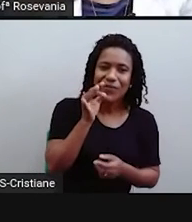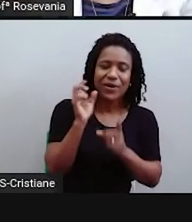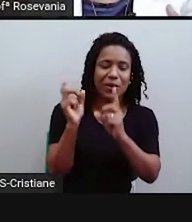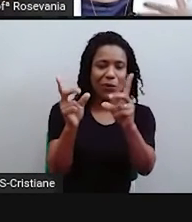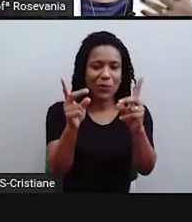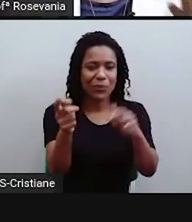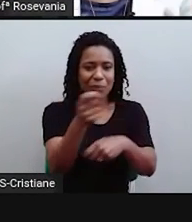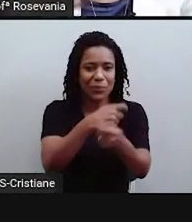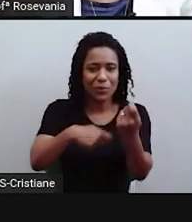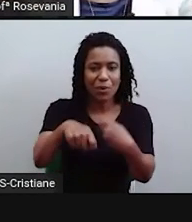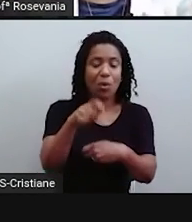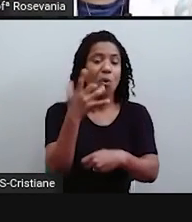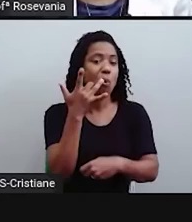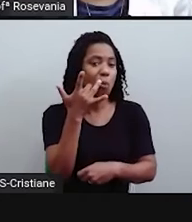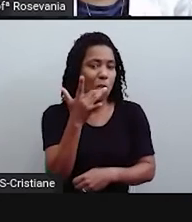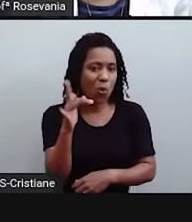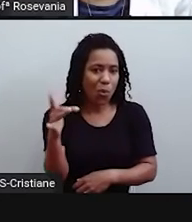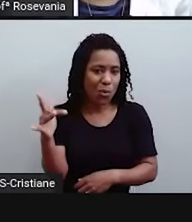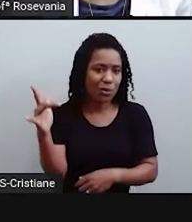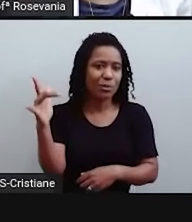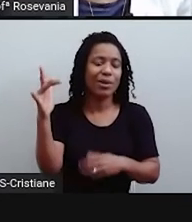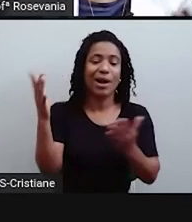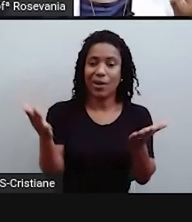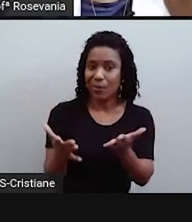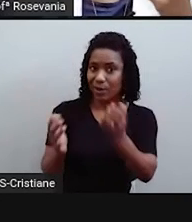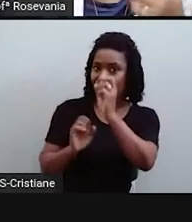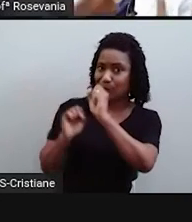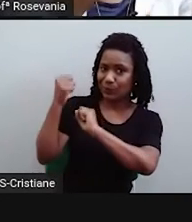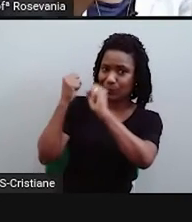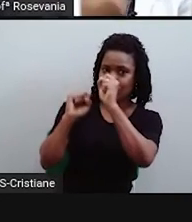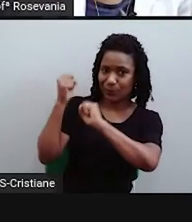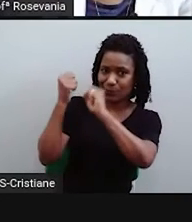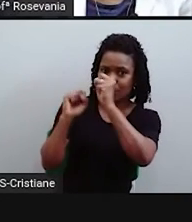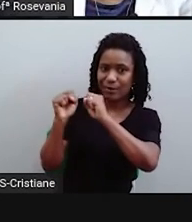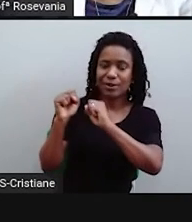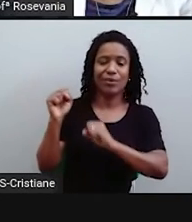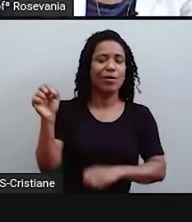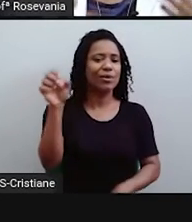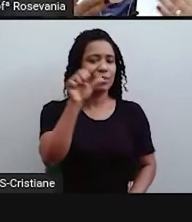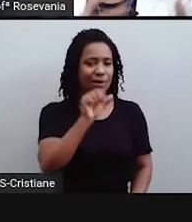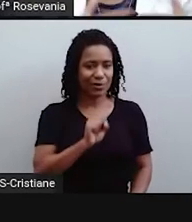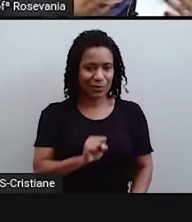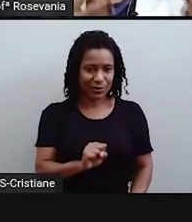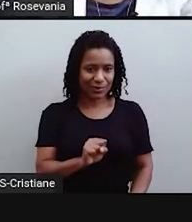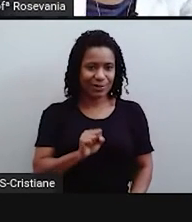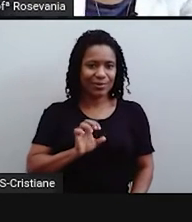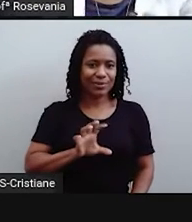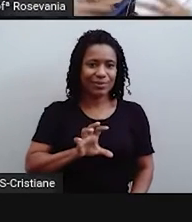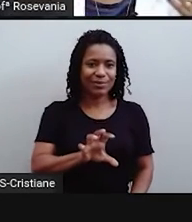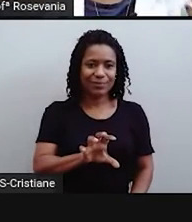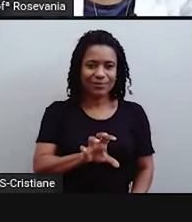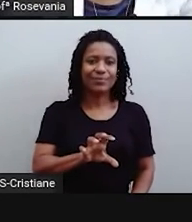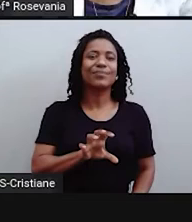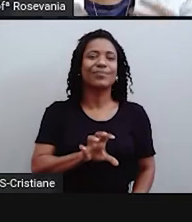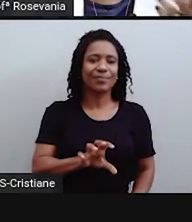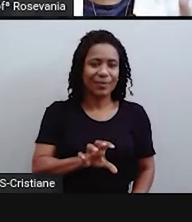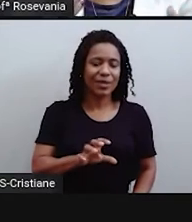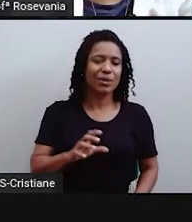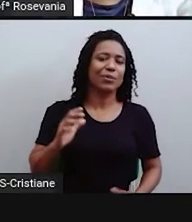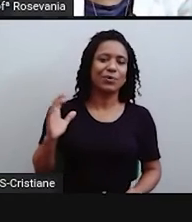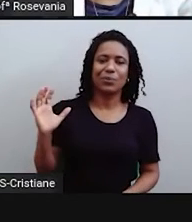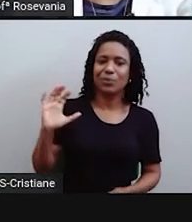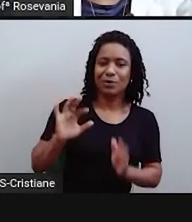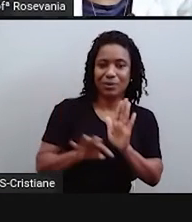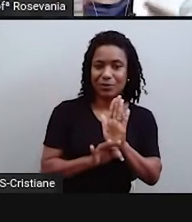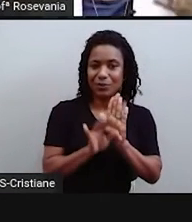do ouro, e agora com essa parte industrial. Quando a gente fala do sul do país, a gente leva em consideração as temperaturas, alguns